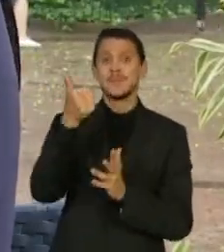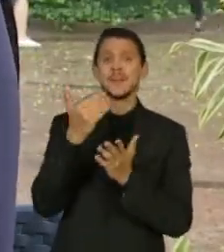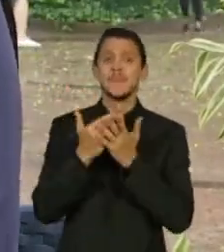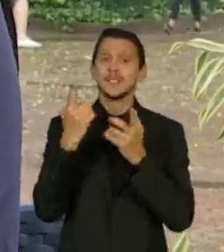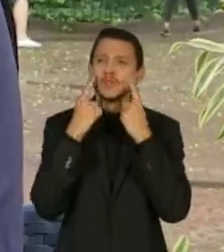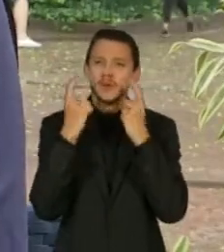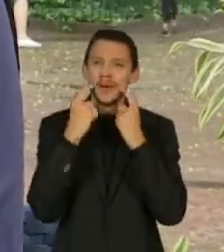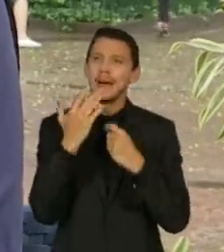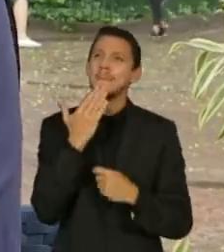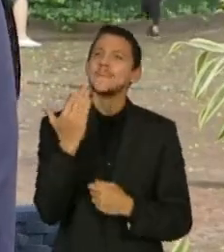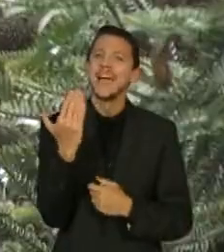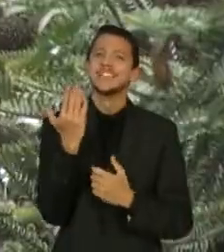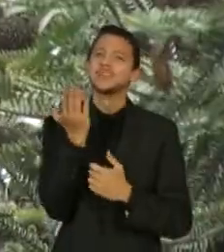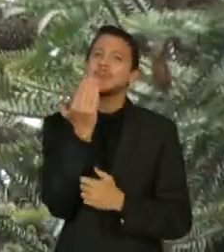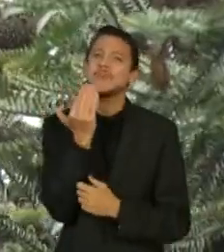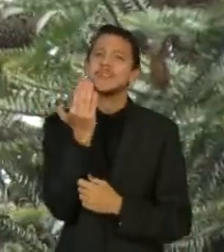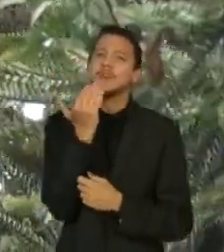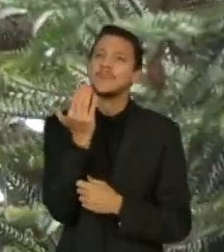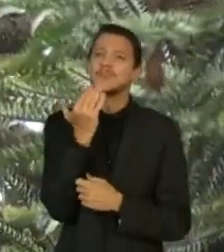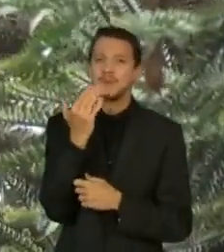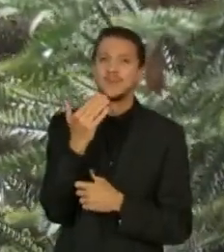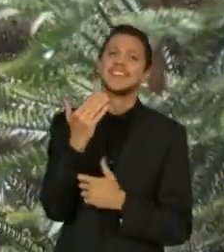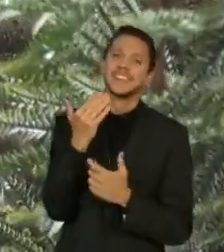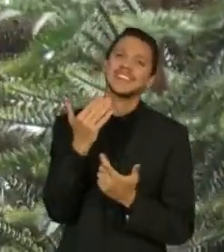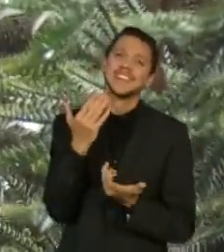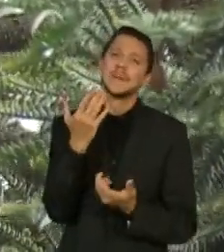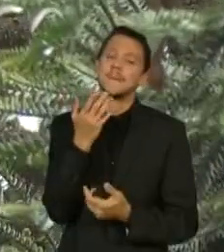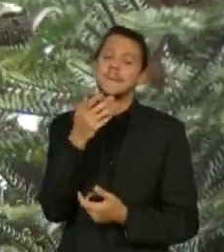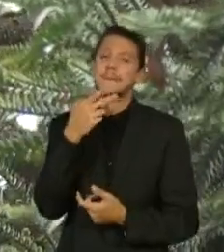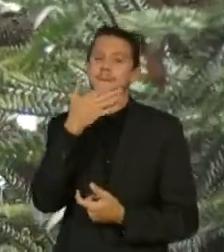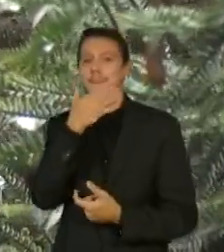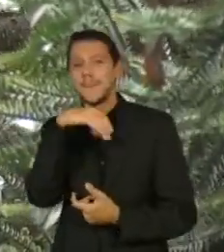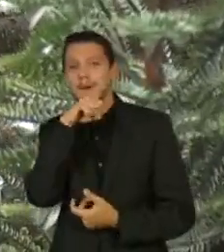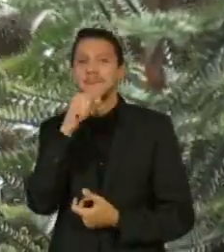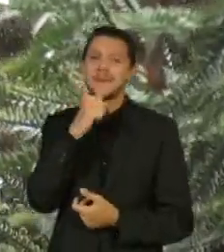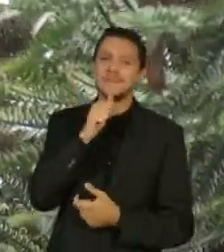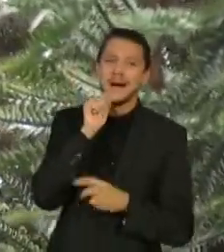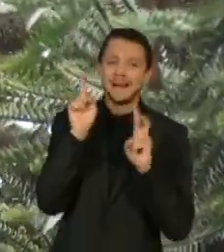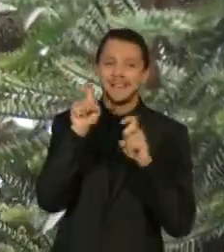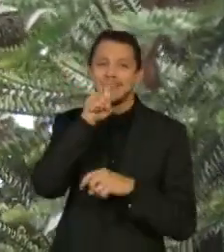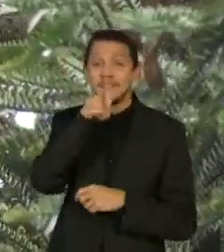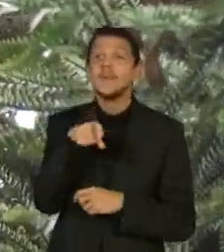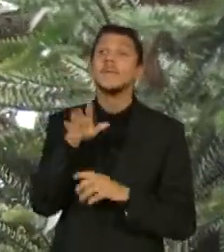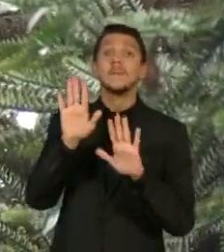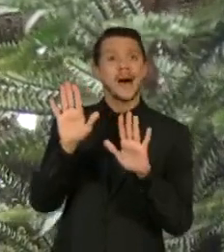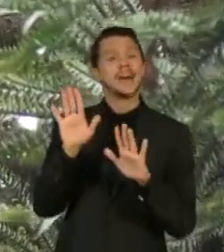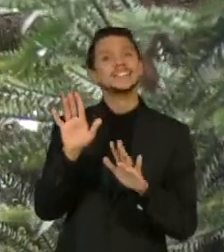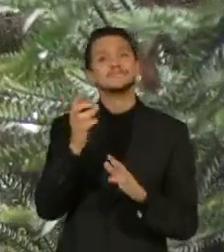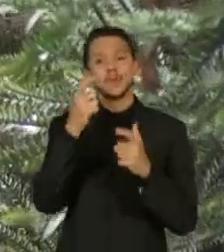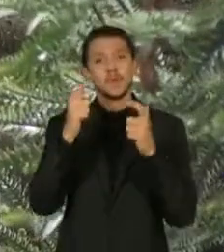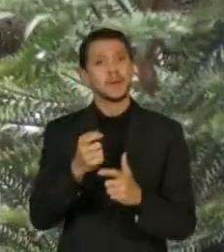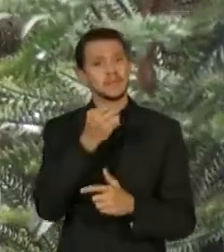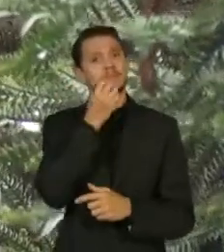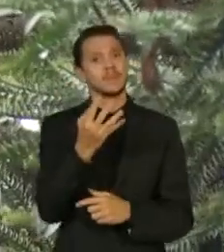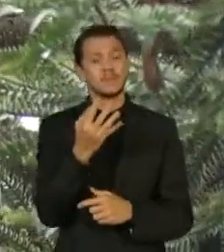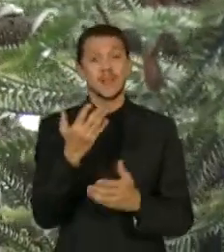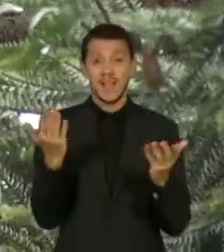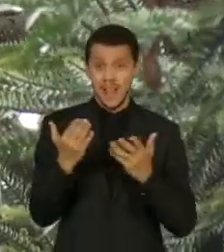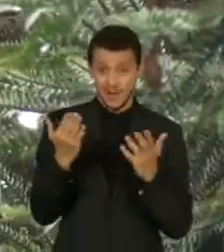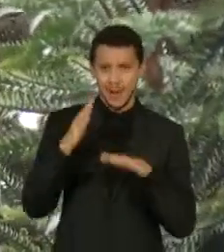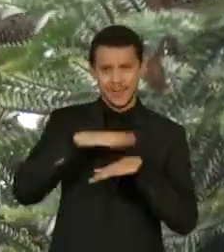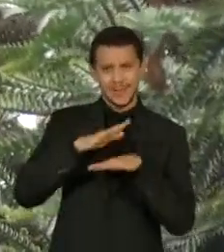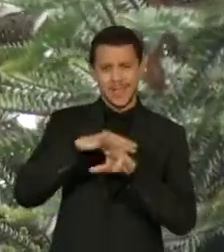muita comida para os pais, mas é um local que para eles foi muito bom. Agora, já com três meses, o